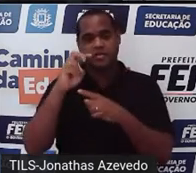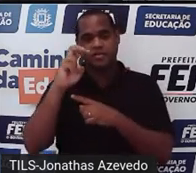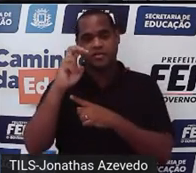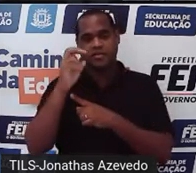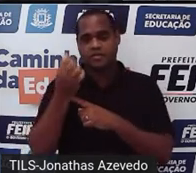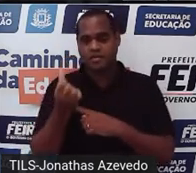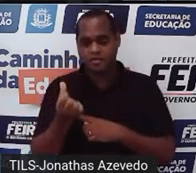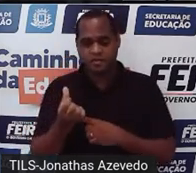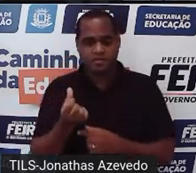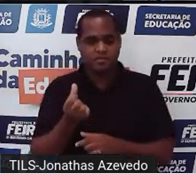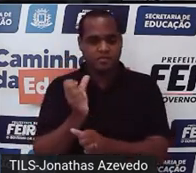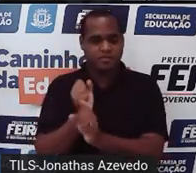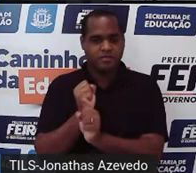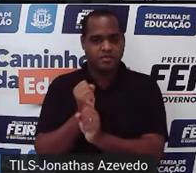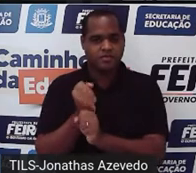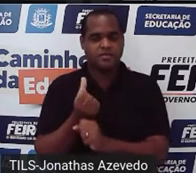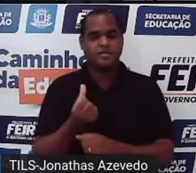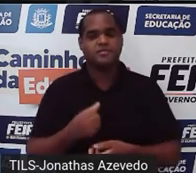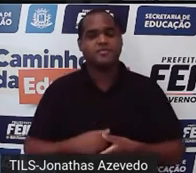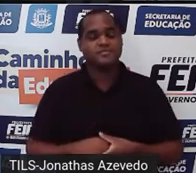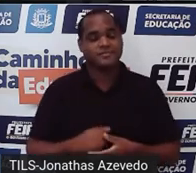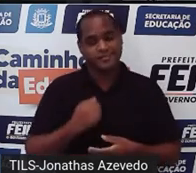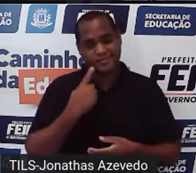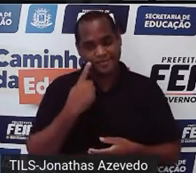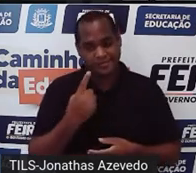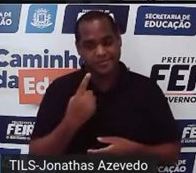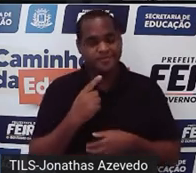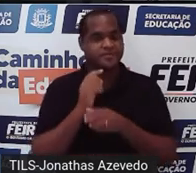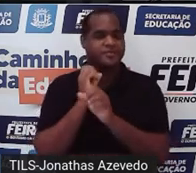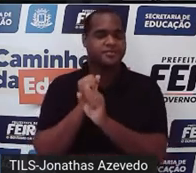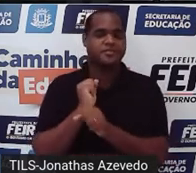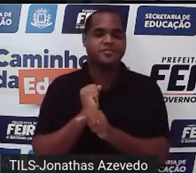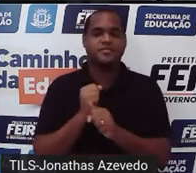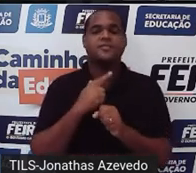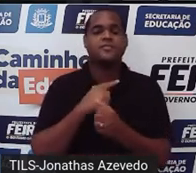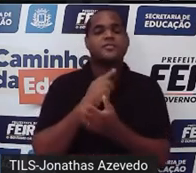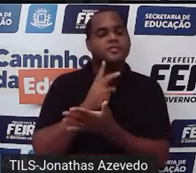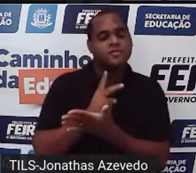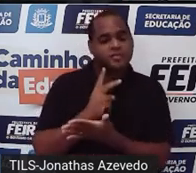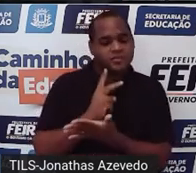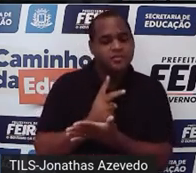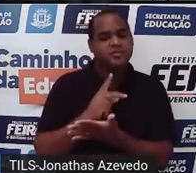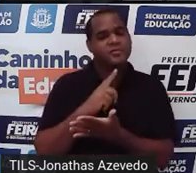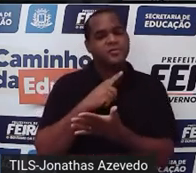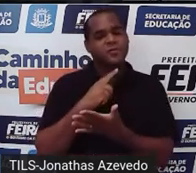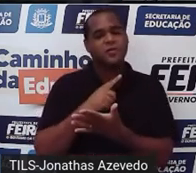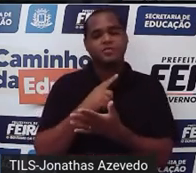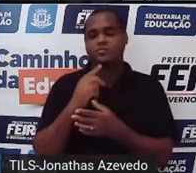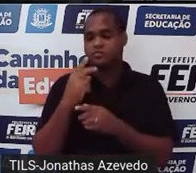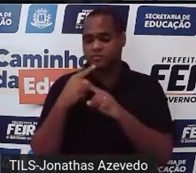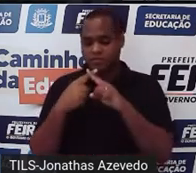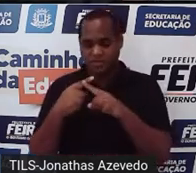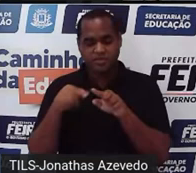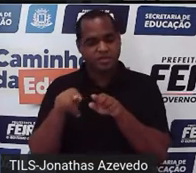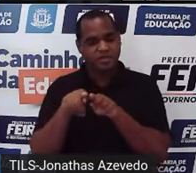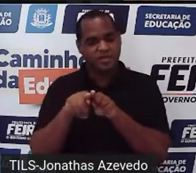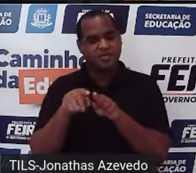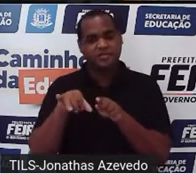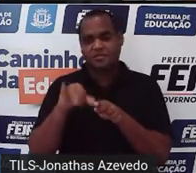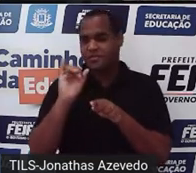cima, mais 1 embaixo, igual a 6. Então, veja que quando eu somei, continua tanto a letra x quanto a y, então